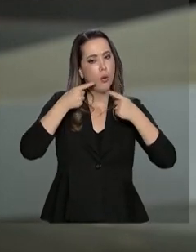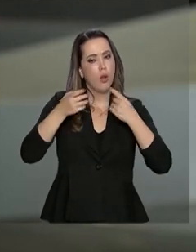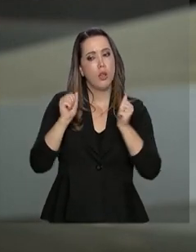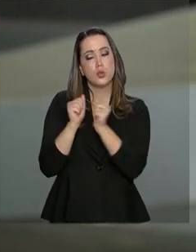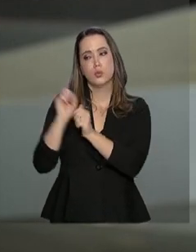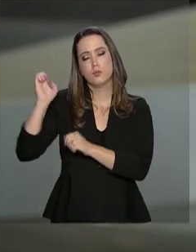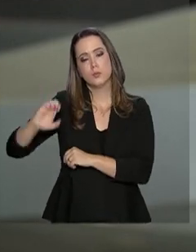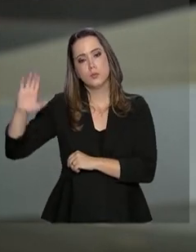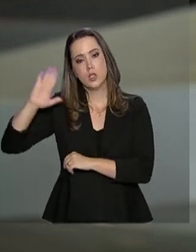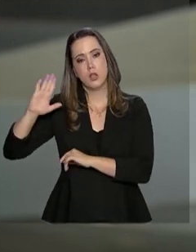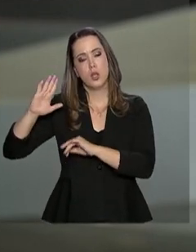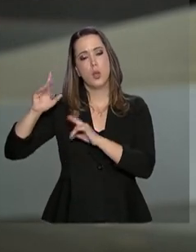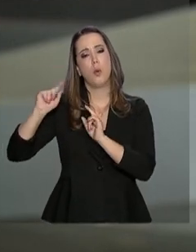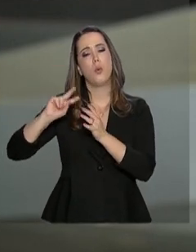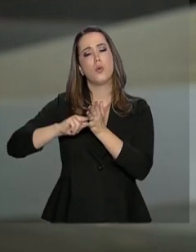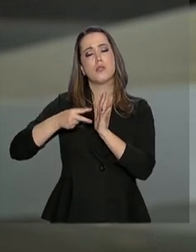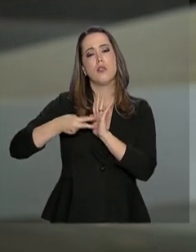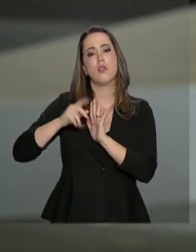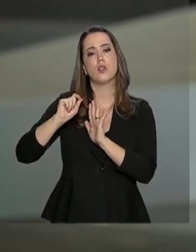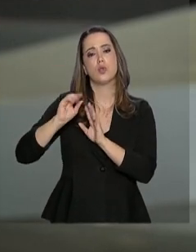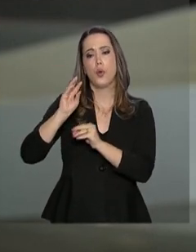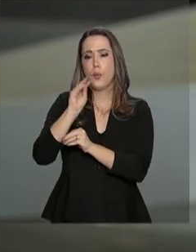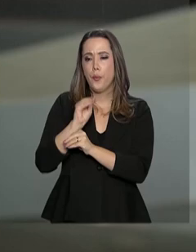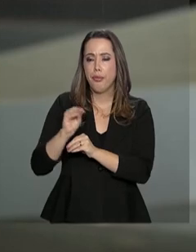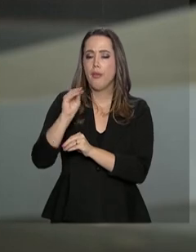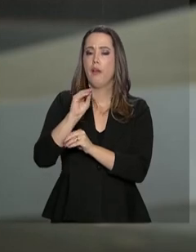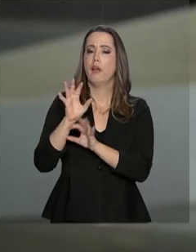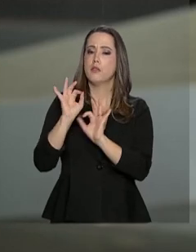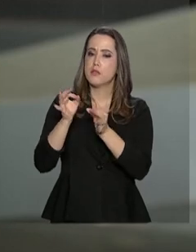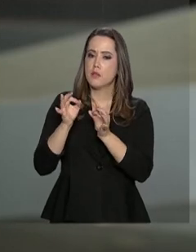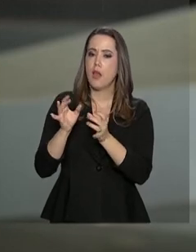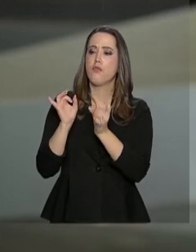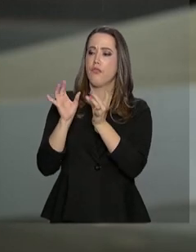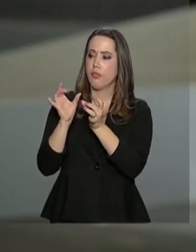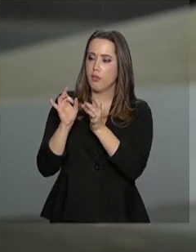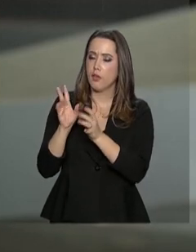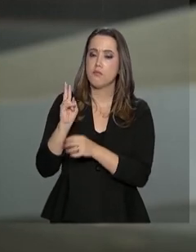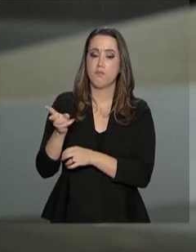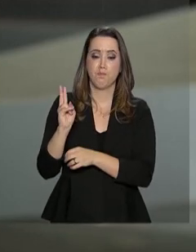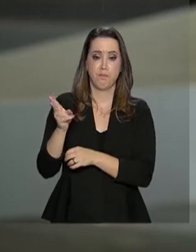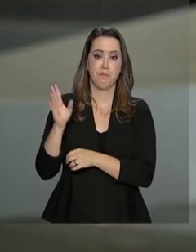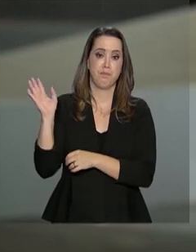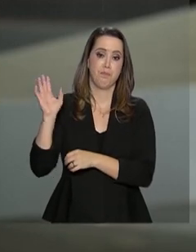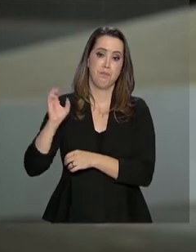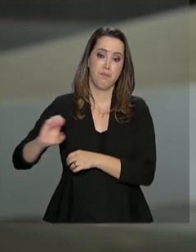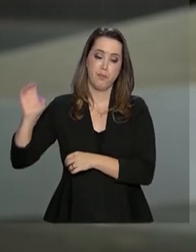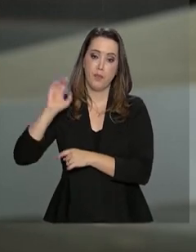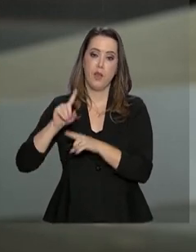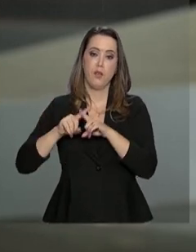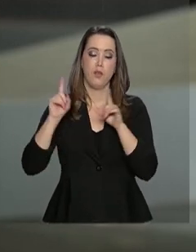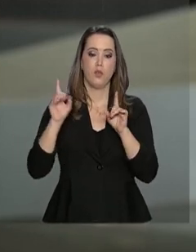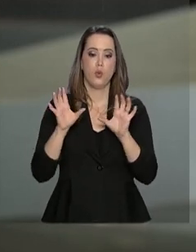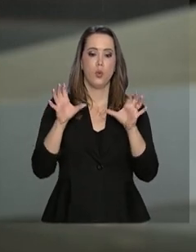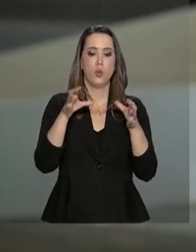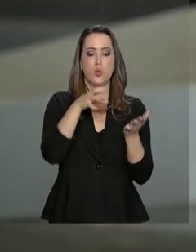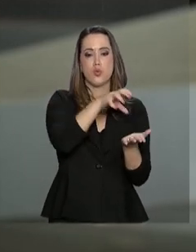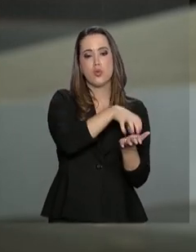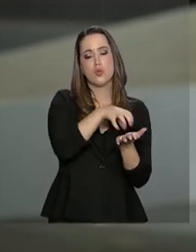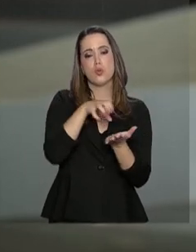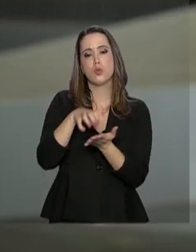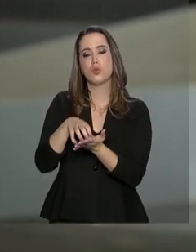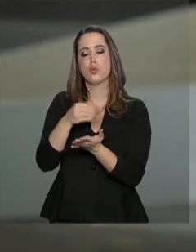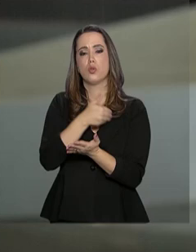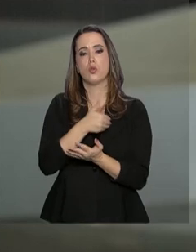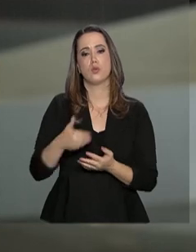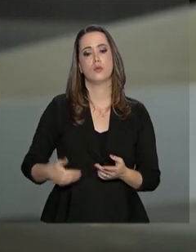com a União Europeia no sentido de preservar as exportações brasileiras. O Itamaraty informa ainda que os órgãos de governo